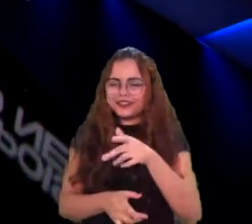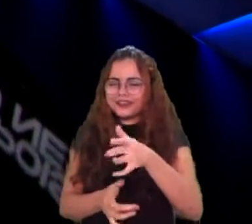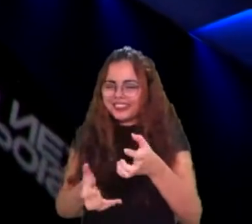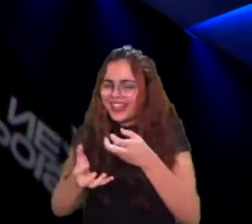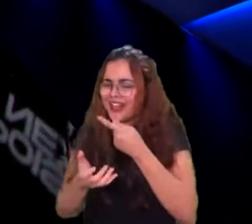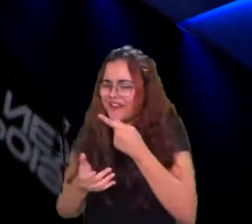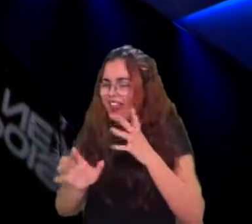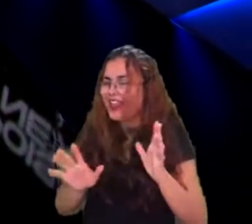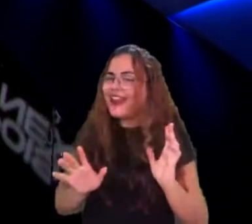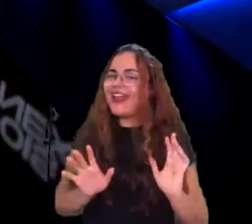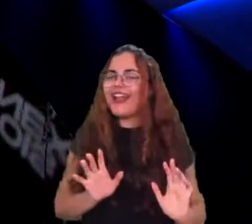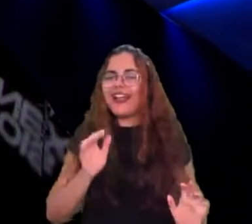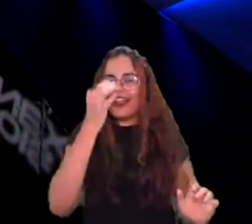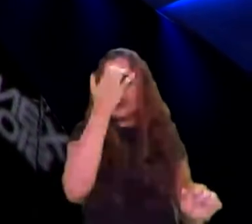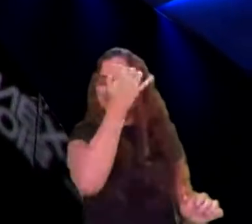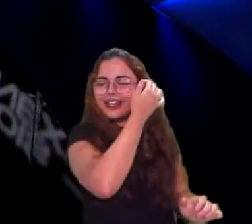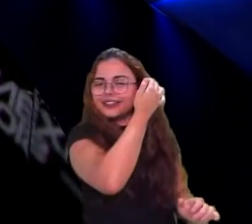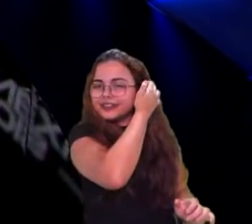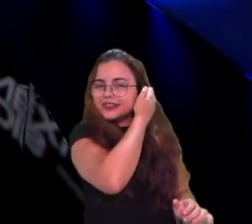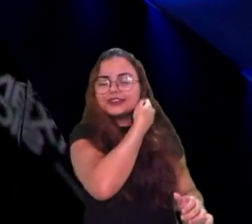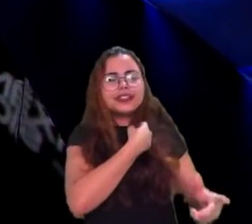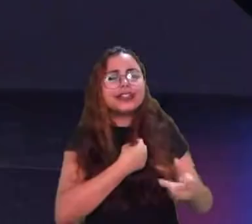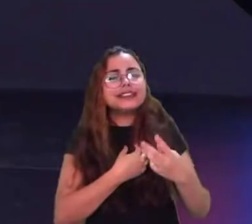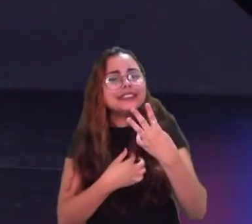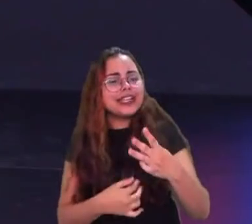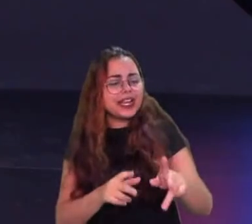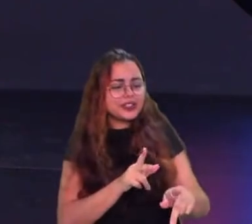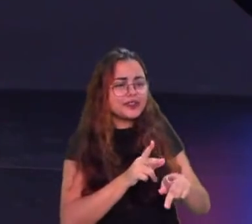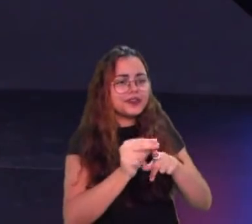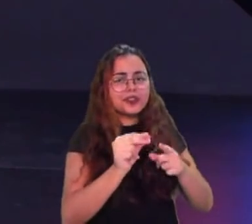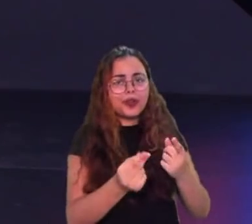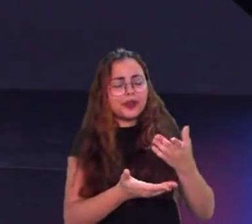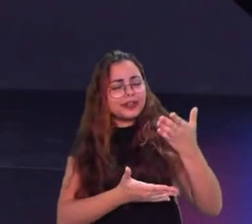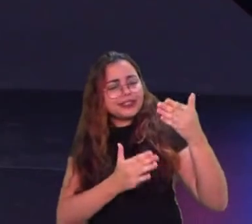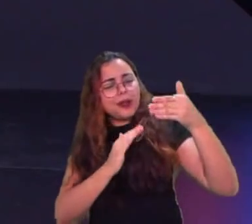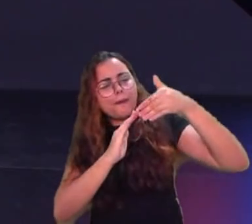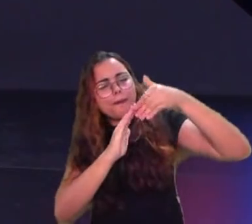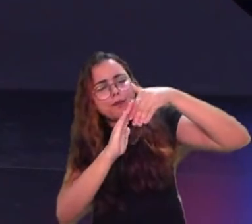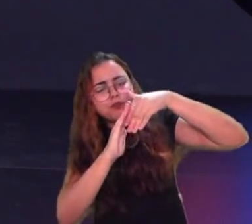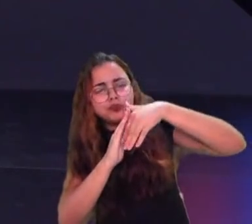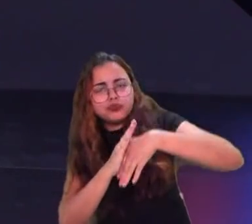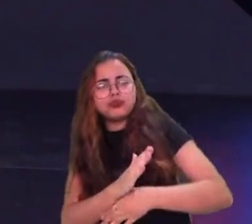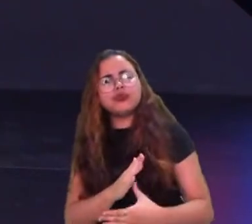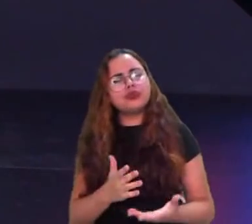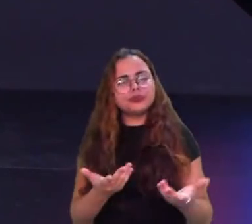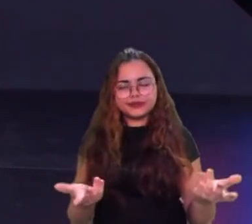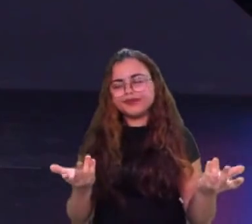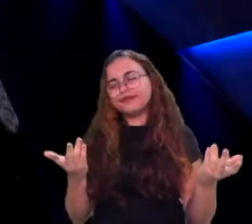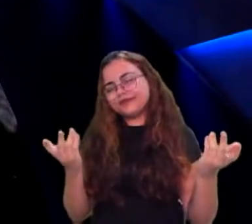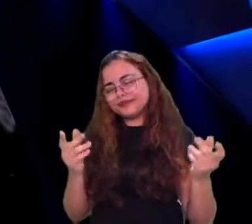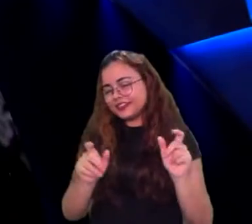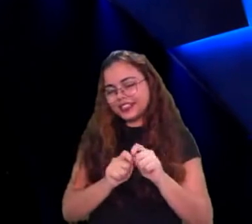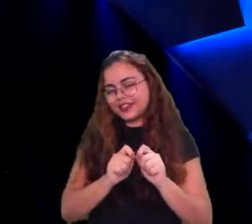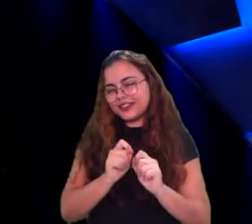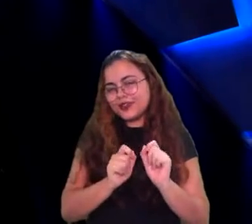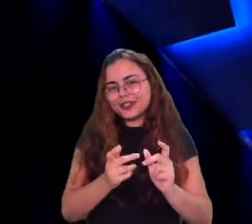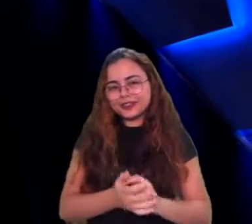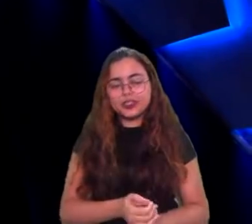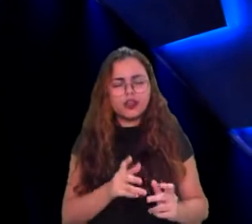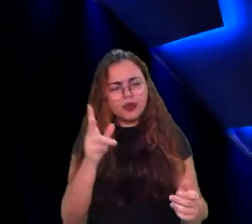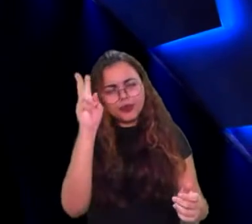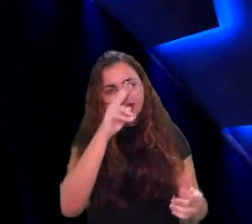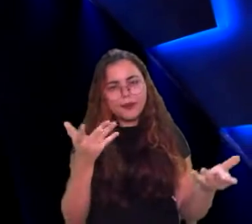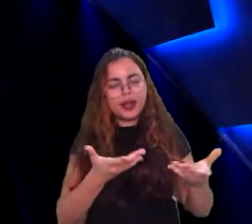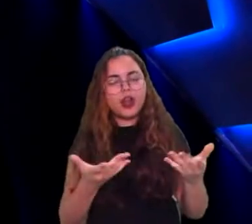droparam que nem uma Tão em queda livre, tão em queda livre. Então vamos relembrar como foi hoje o primeiro jogo do dia aqui da Liberty contra o Flamengo. O Flamengo foi bem ontem e a Liberty